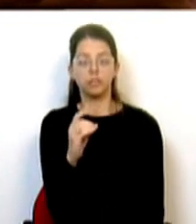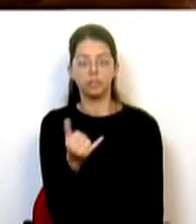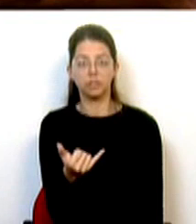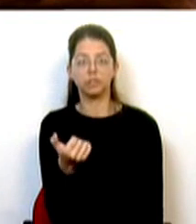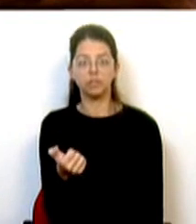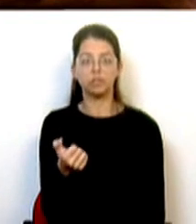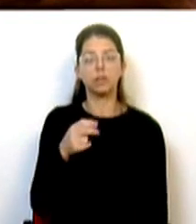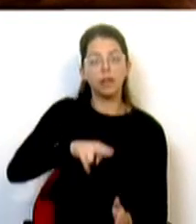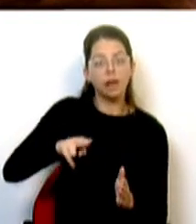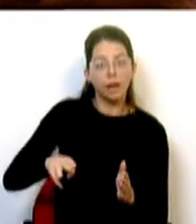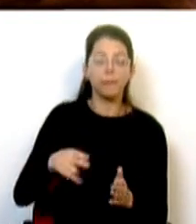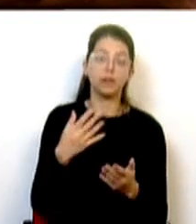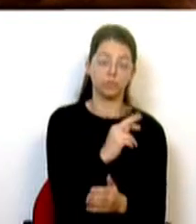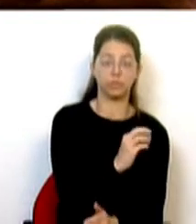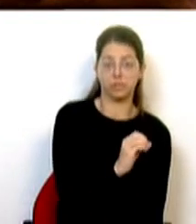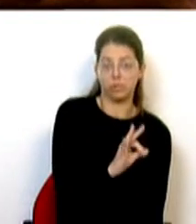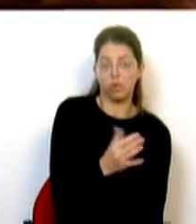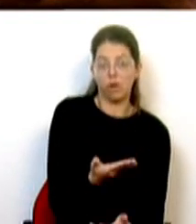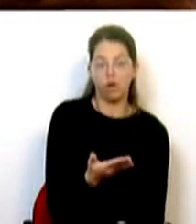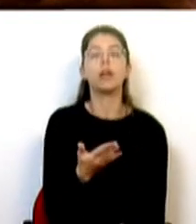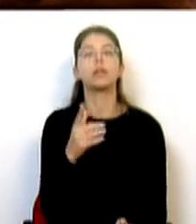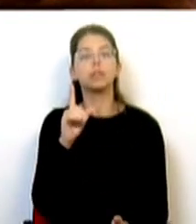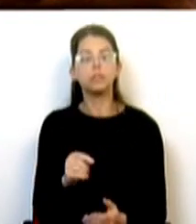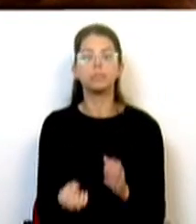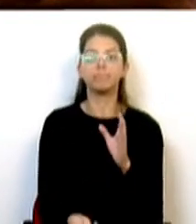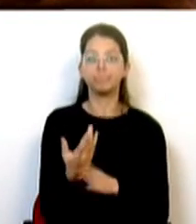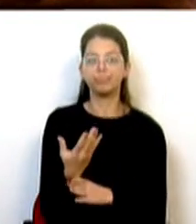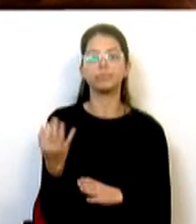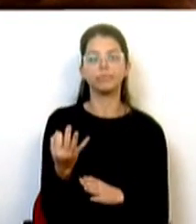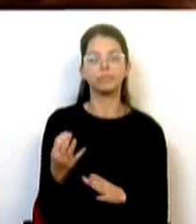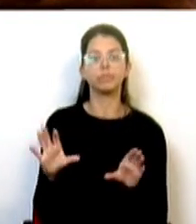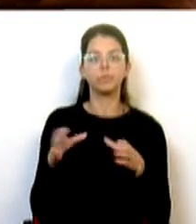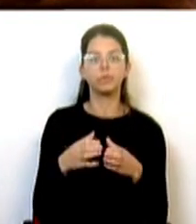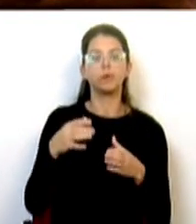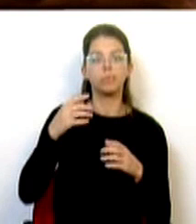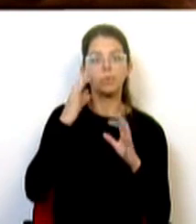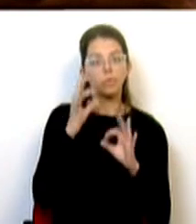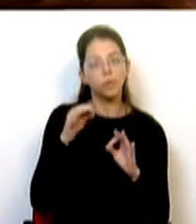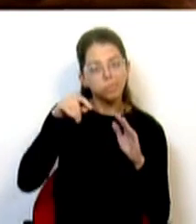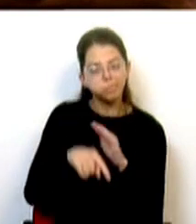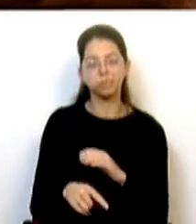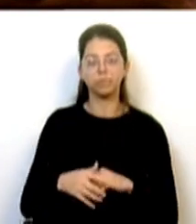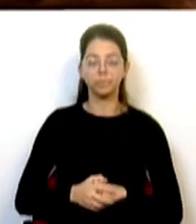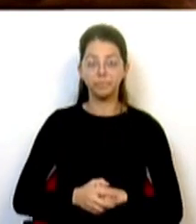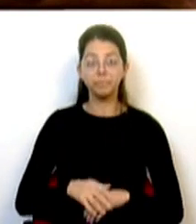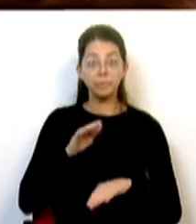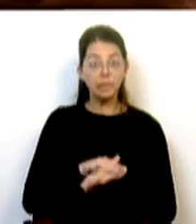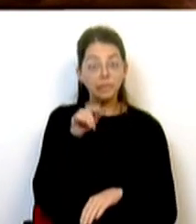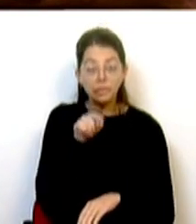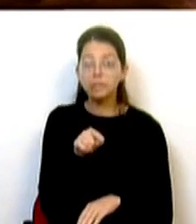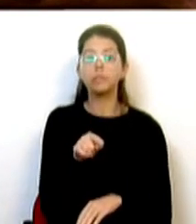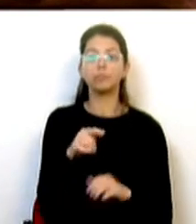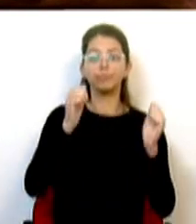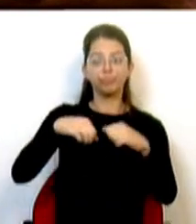304 e que, sobretudo, prevê a criação de uma tão desejada unidade de cuidados intensivos. Foi também por isso, com base no